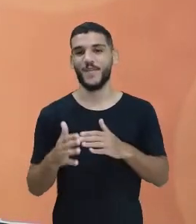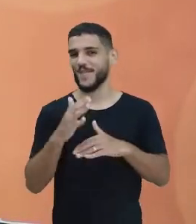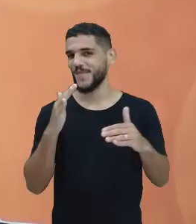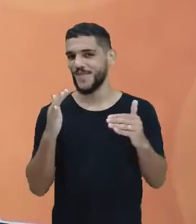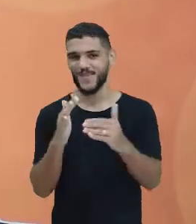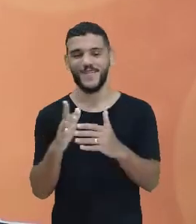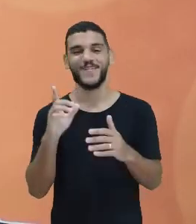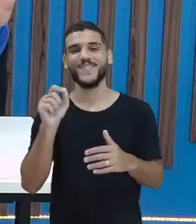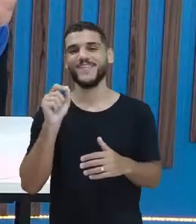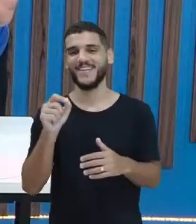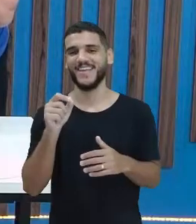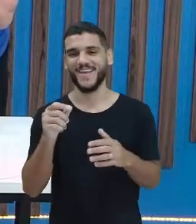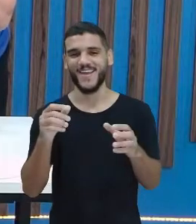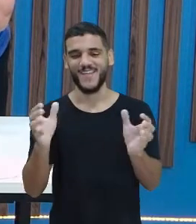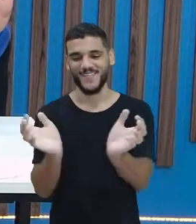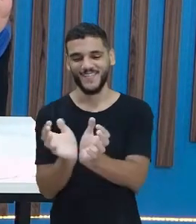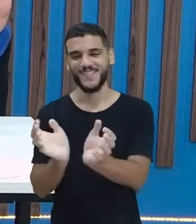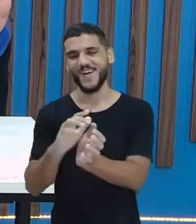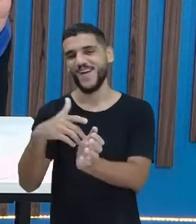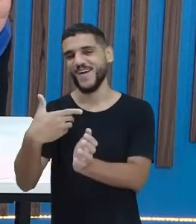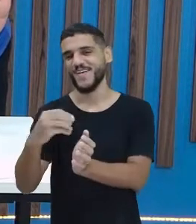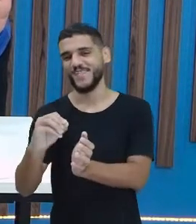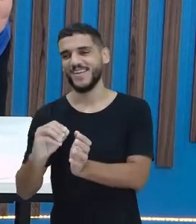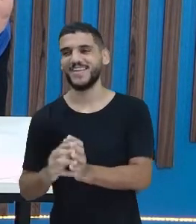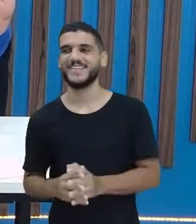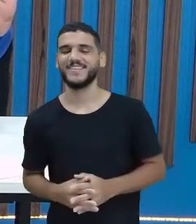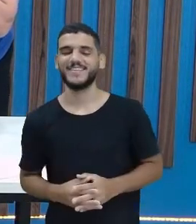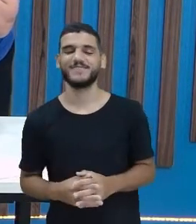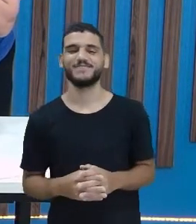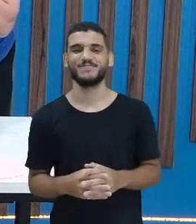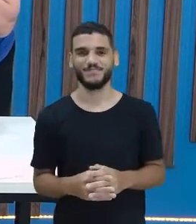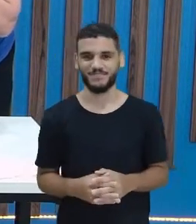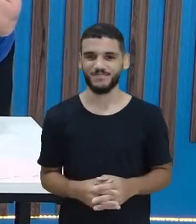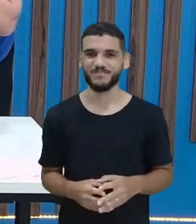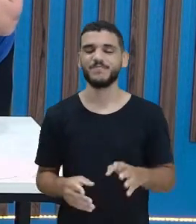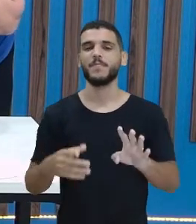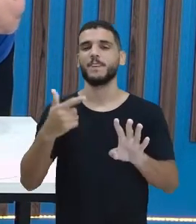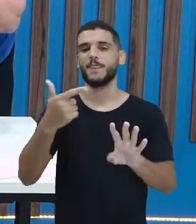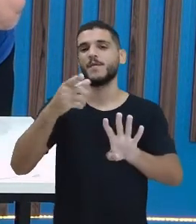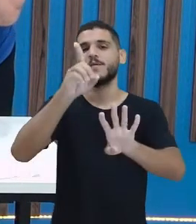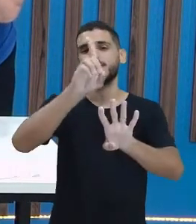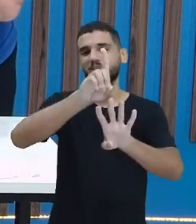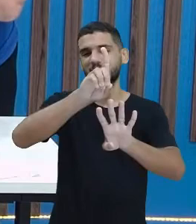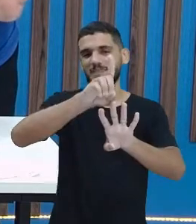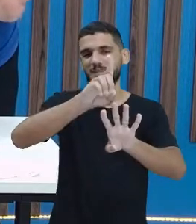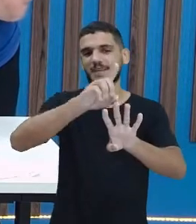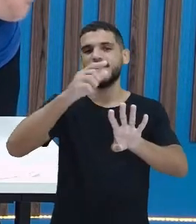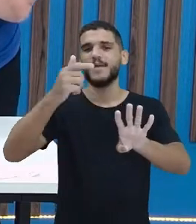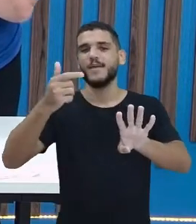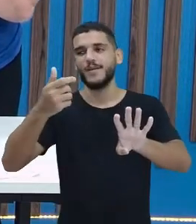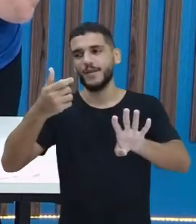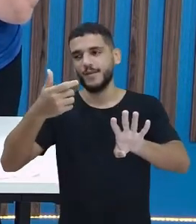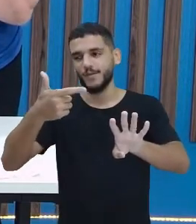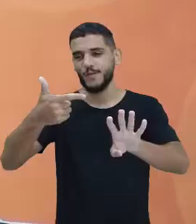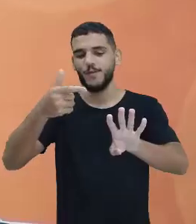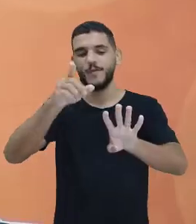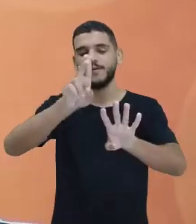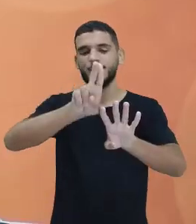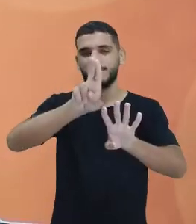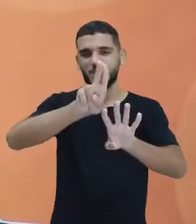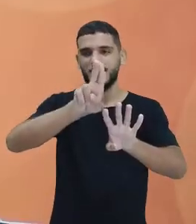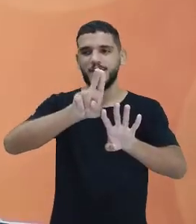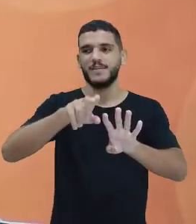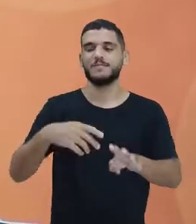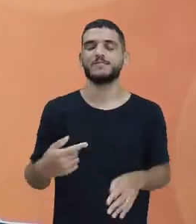do vinte. Do vinte, é. Tem alguma coisa estranha aí. dezenas e duas unidades, não é isso? Isso. E eu tirei só nove unidades.